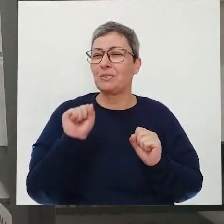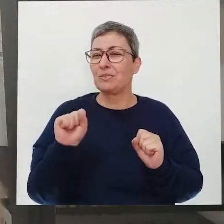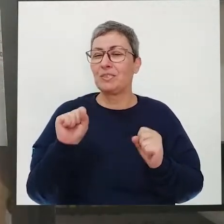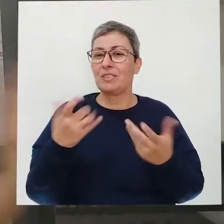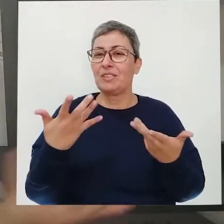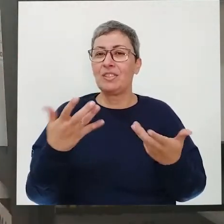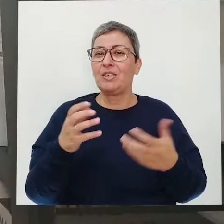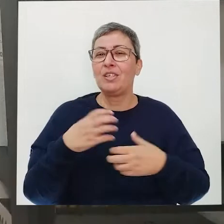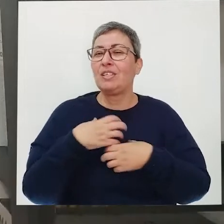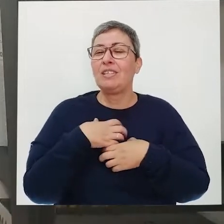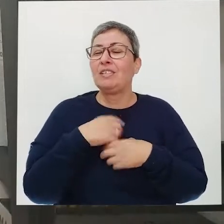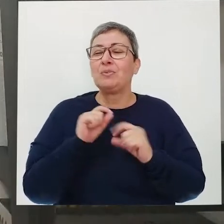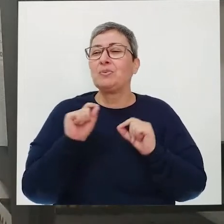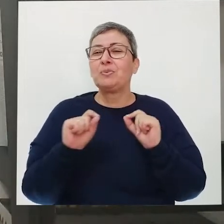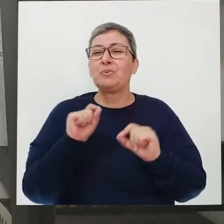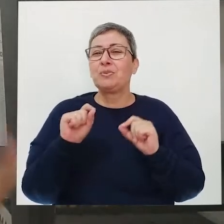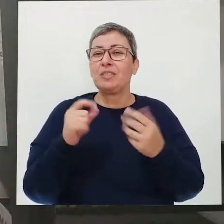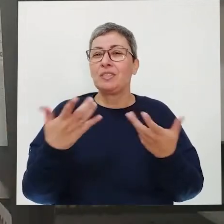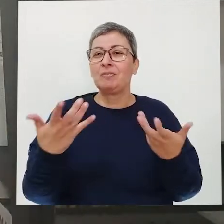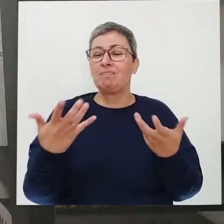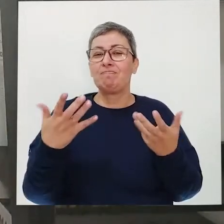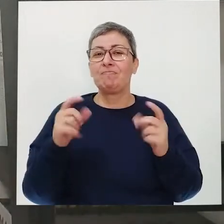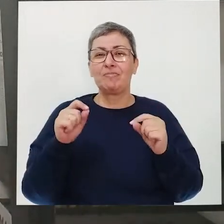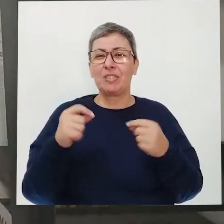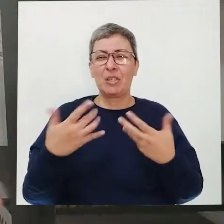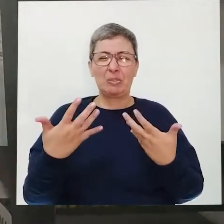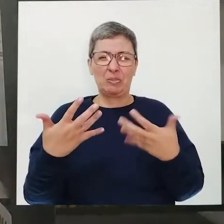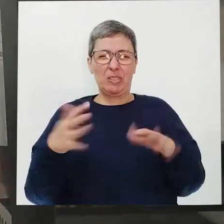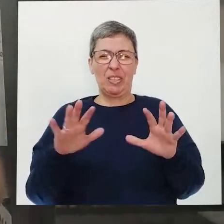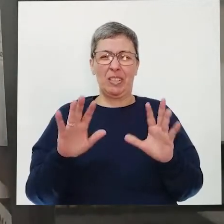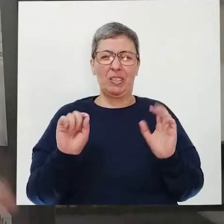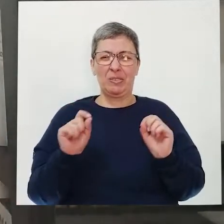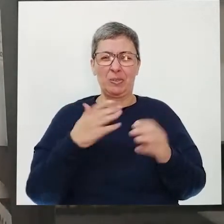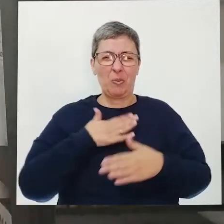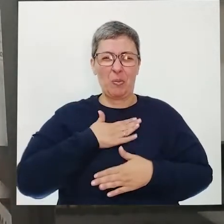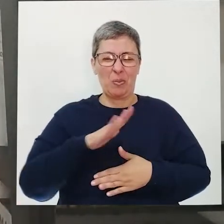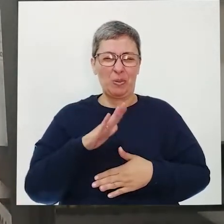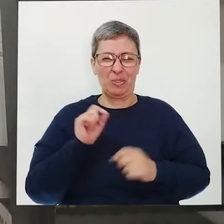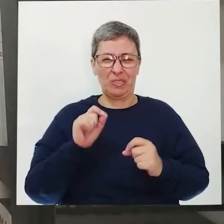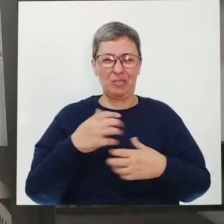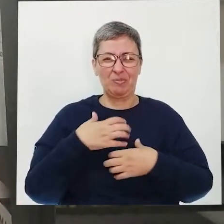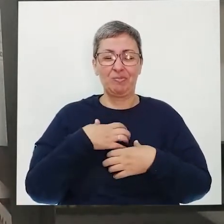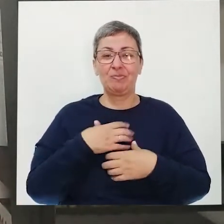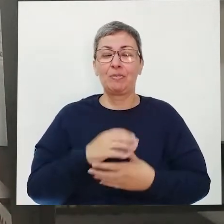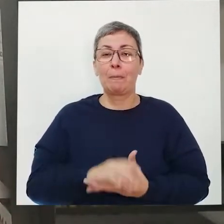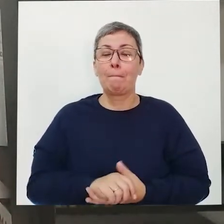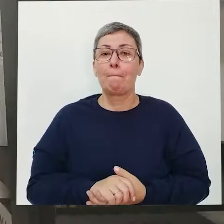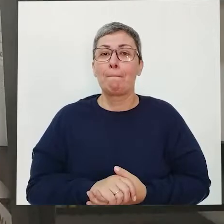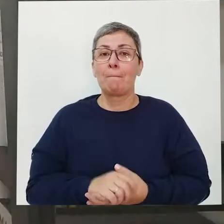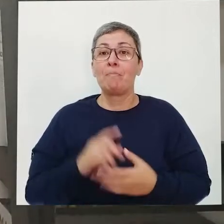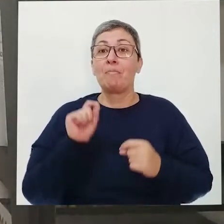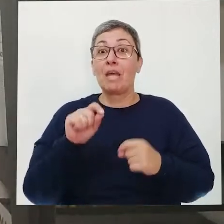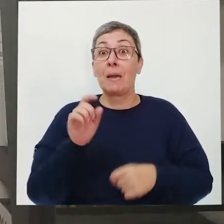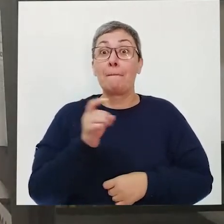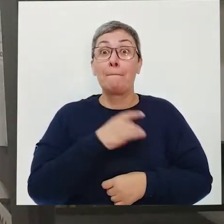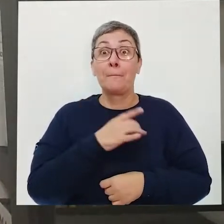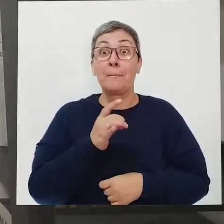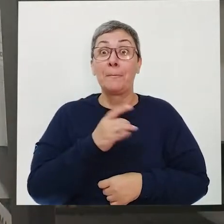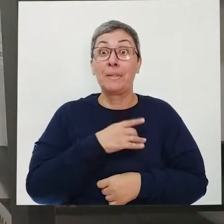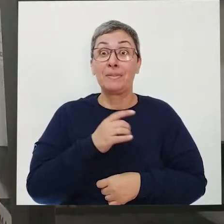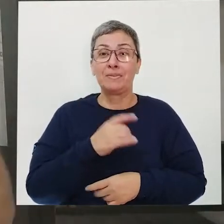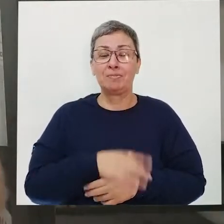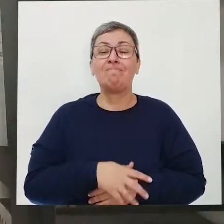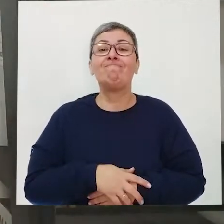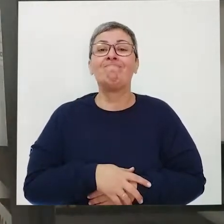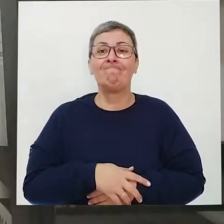ser? Que sentimento será que é esse que ninguém gosta, né? Que ninguém quer sentir? É um medo.